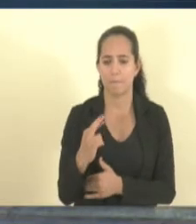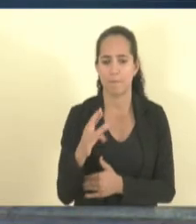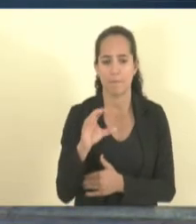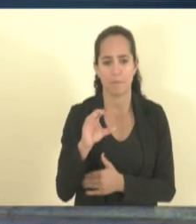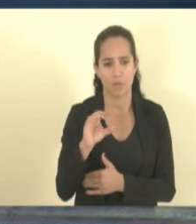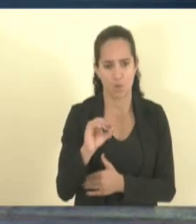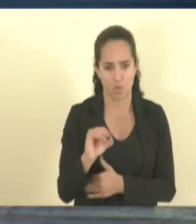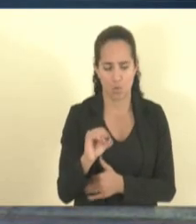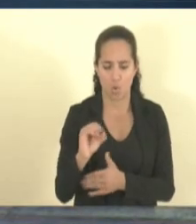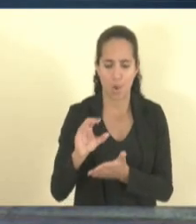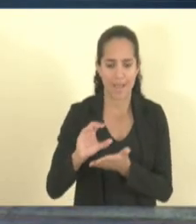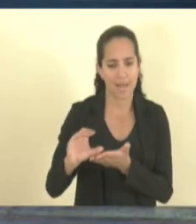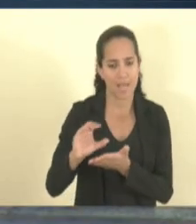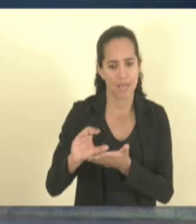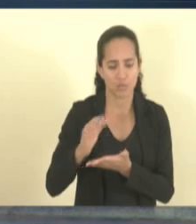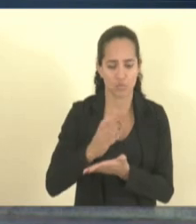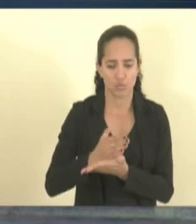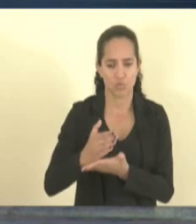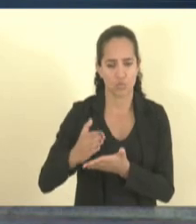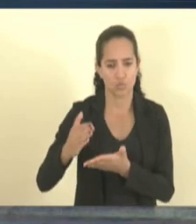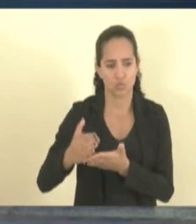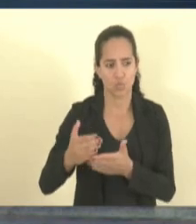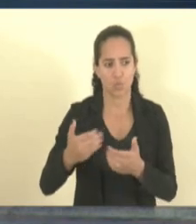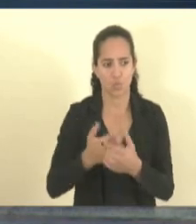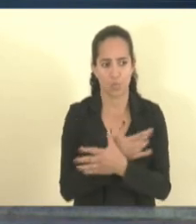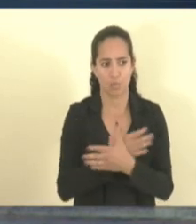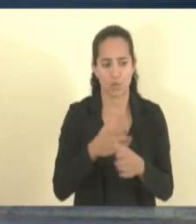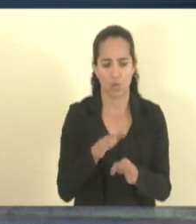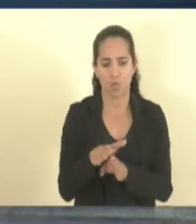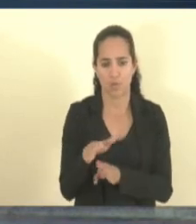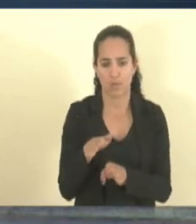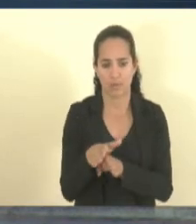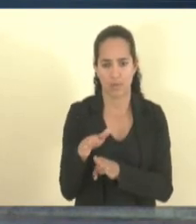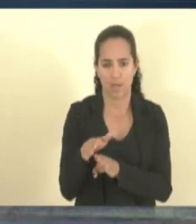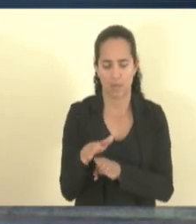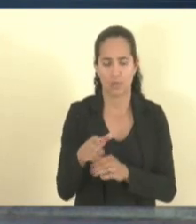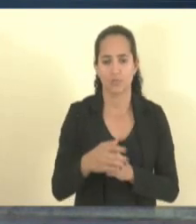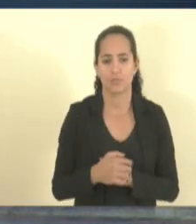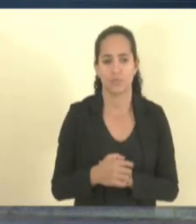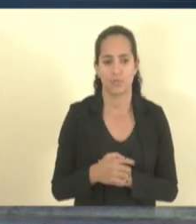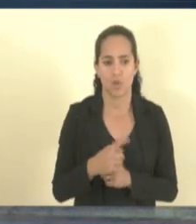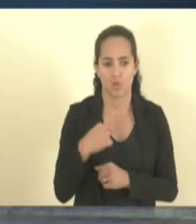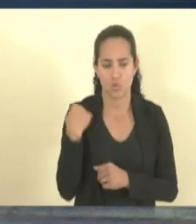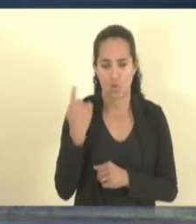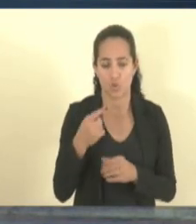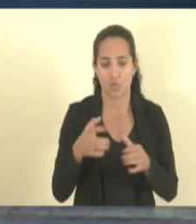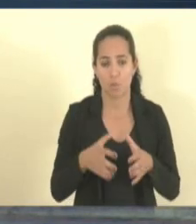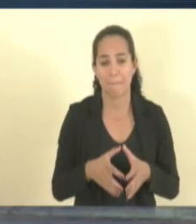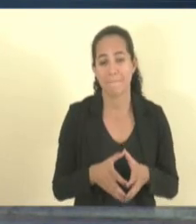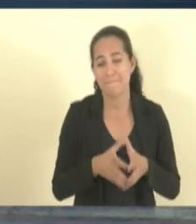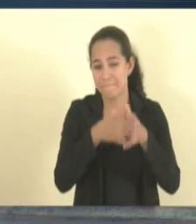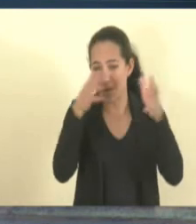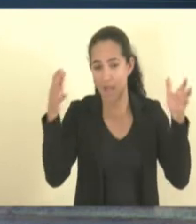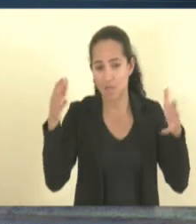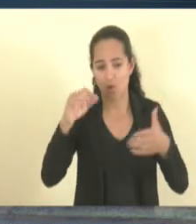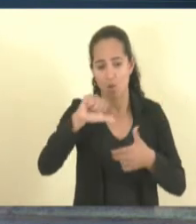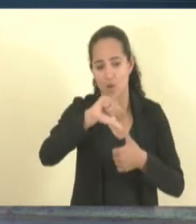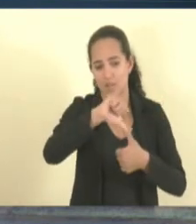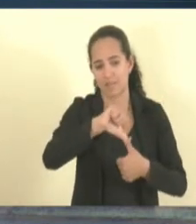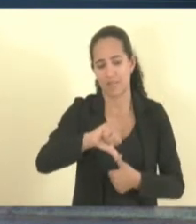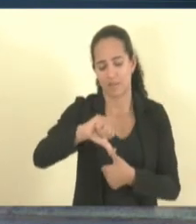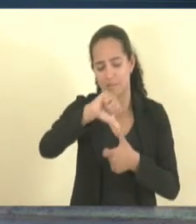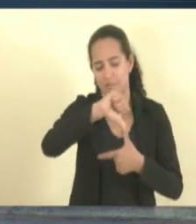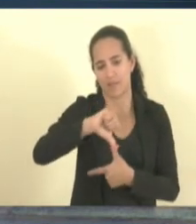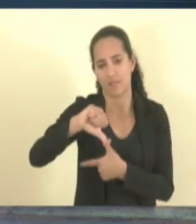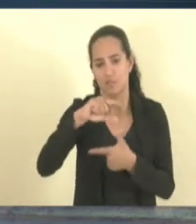e nós somos o maior da América Latina e